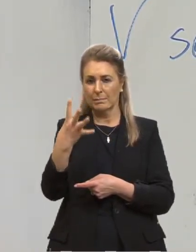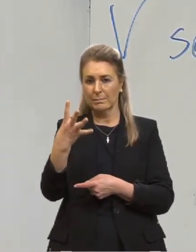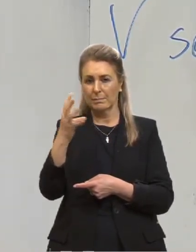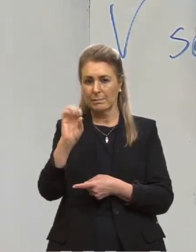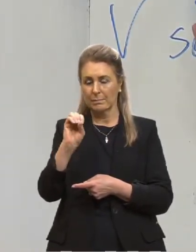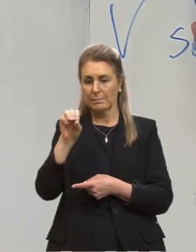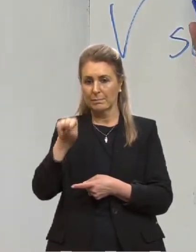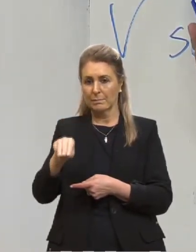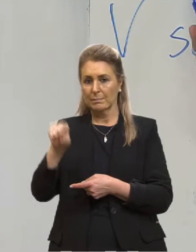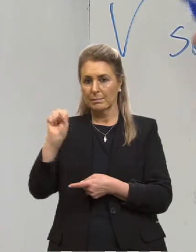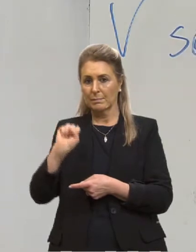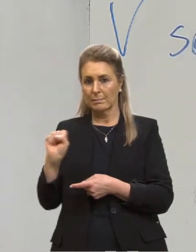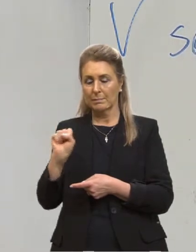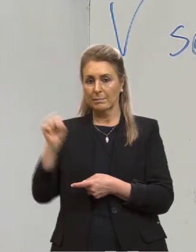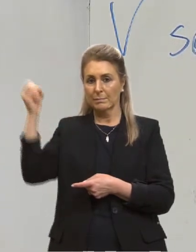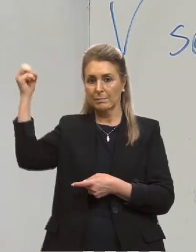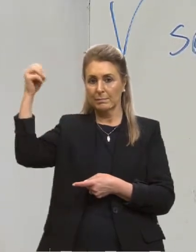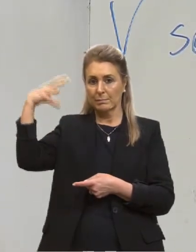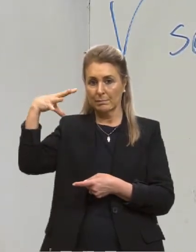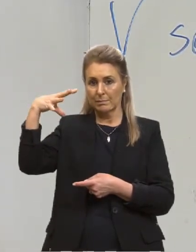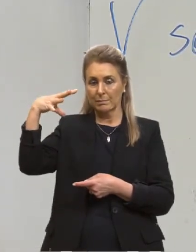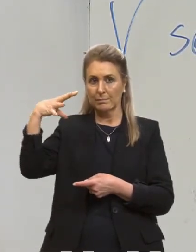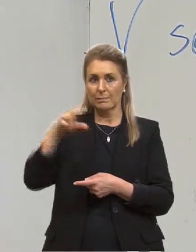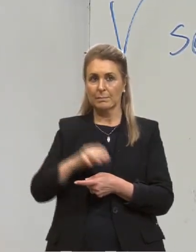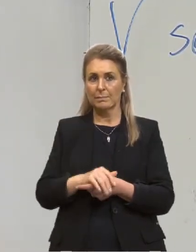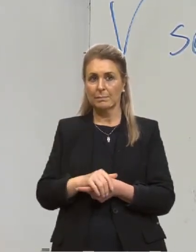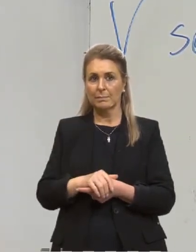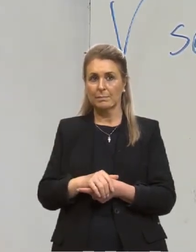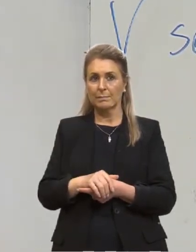e a luz, C é luz,